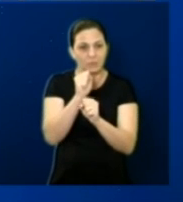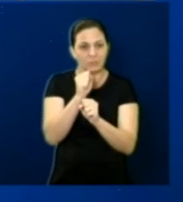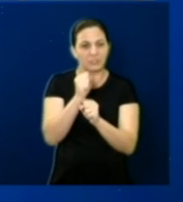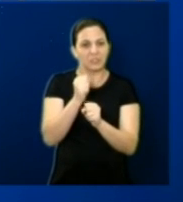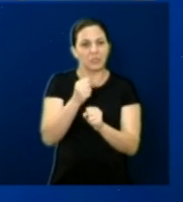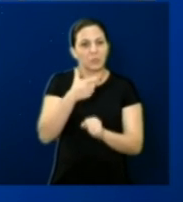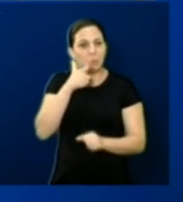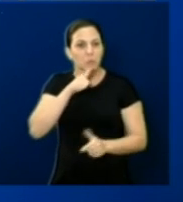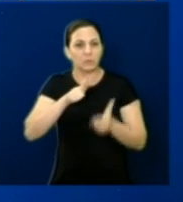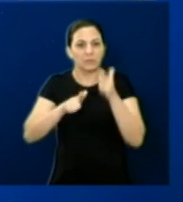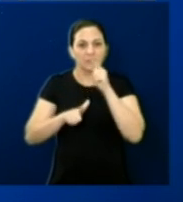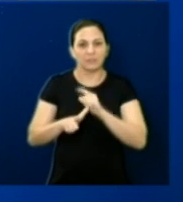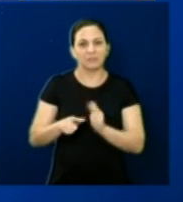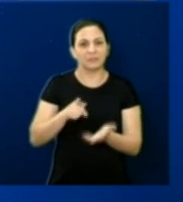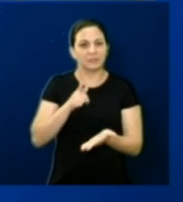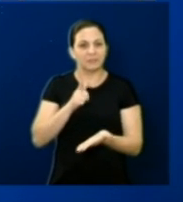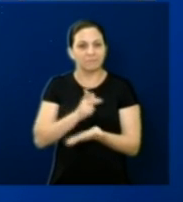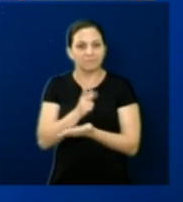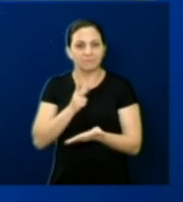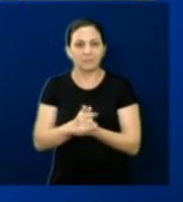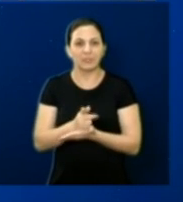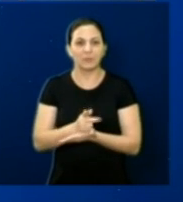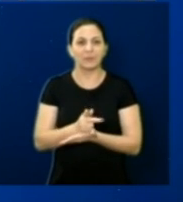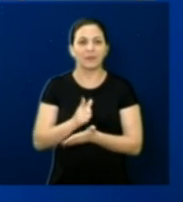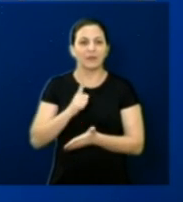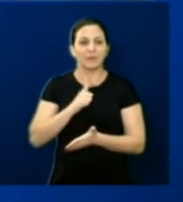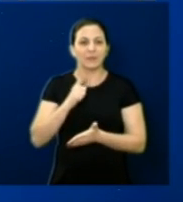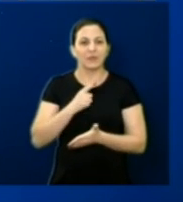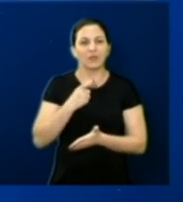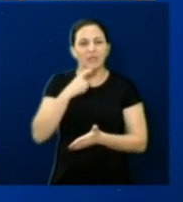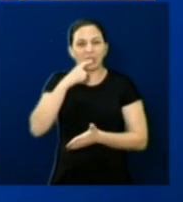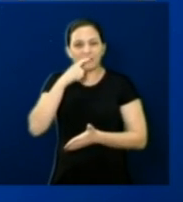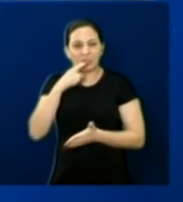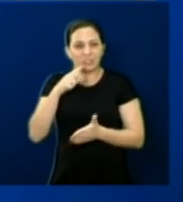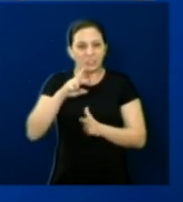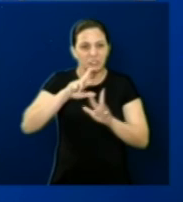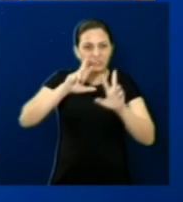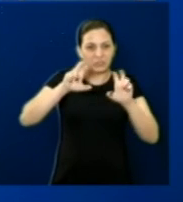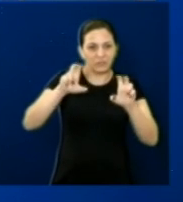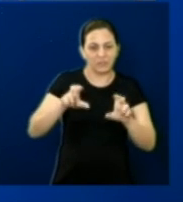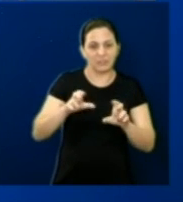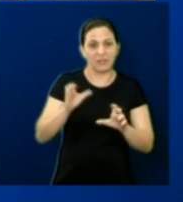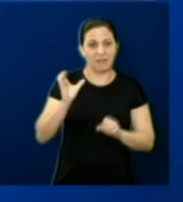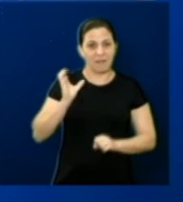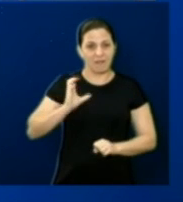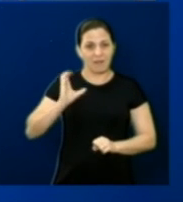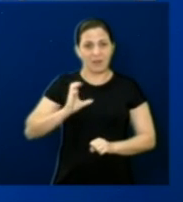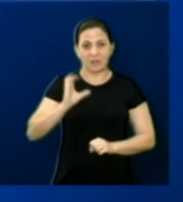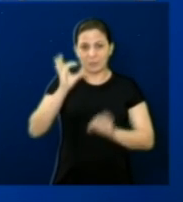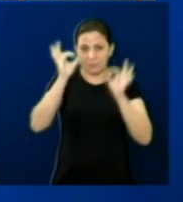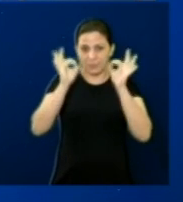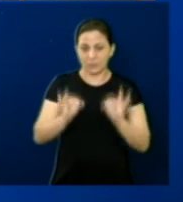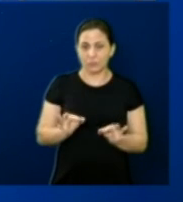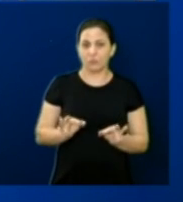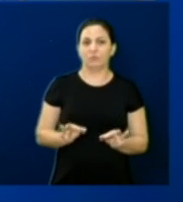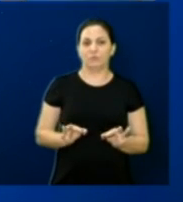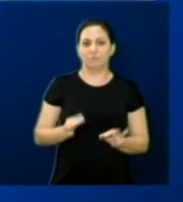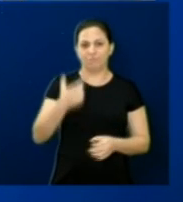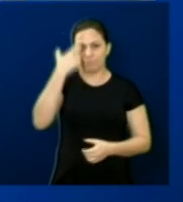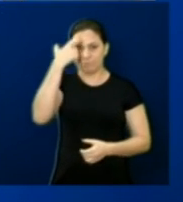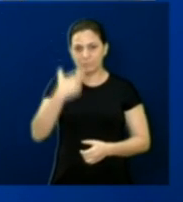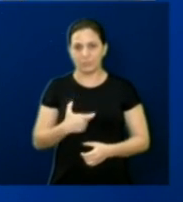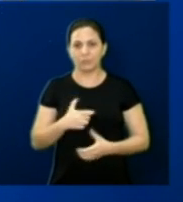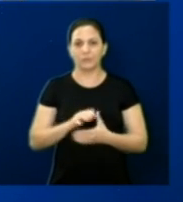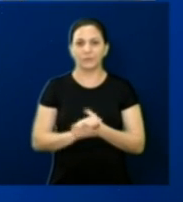suficientes para manter aquilo que considero o mais invejável de todos os títulos, o caráter de um homem honesto. George Washington foi